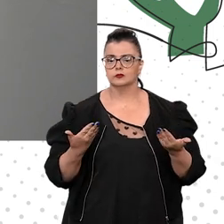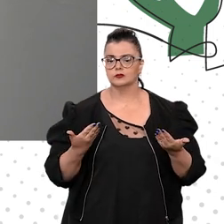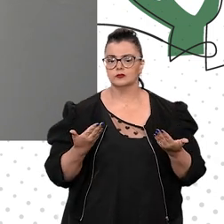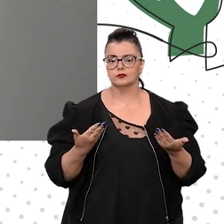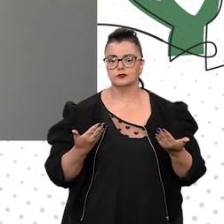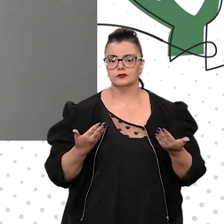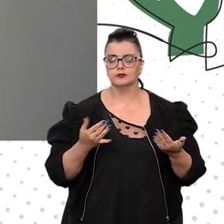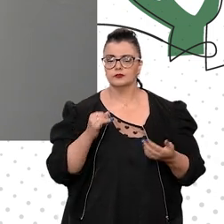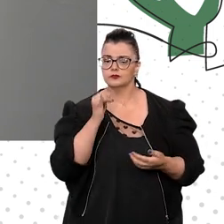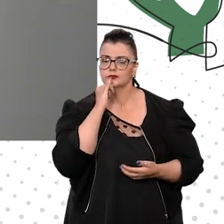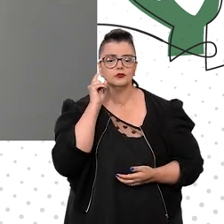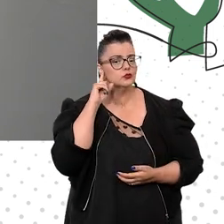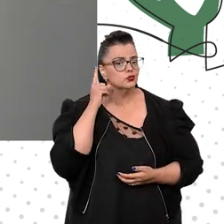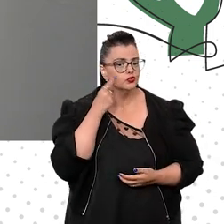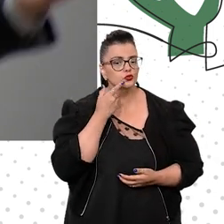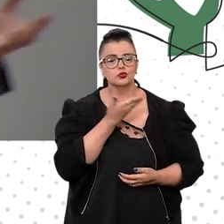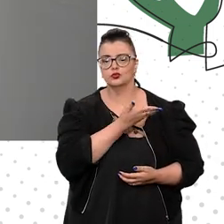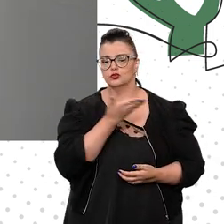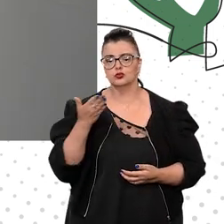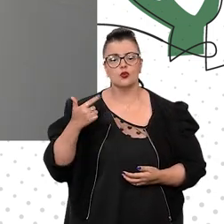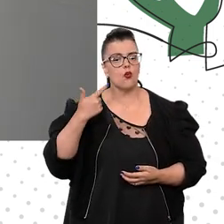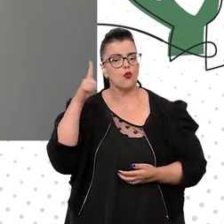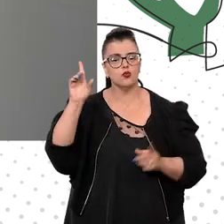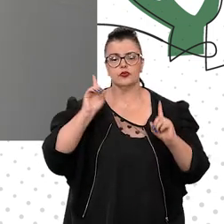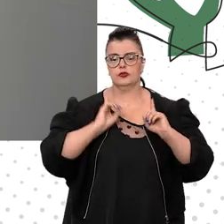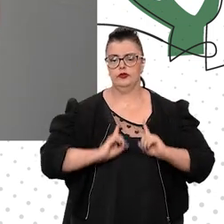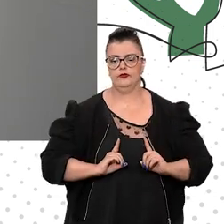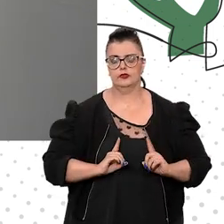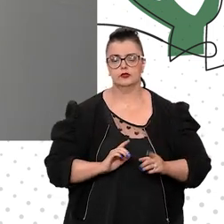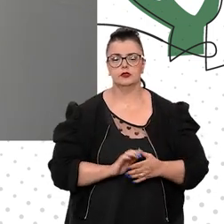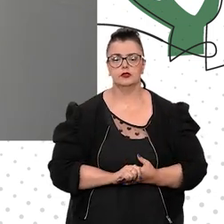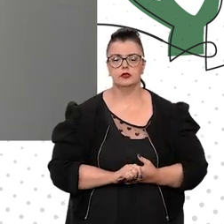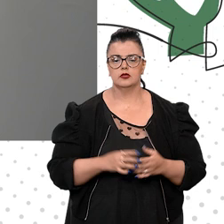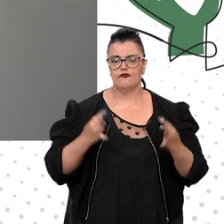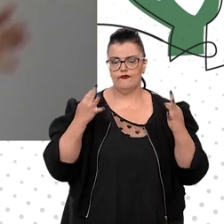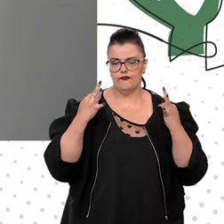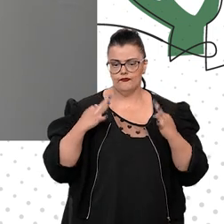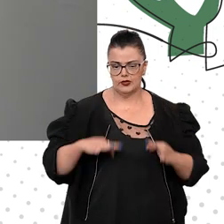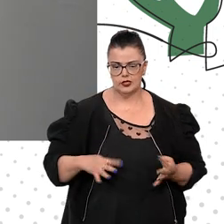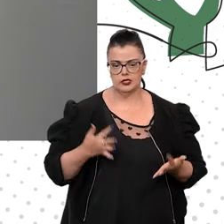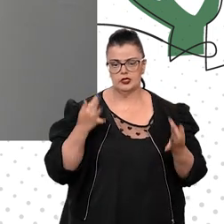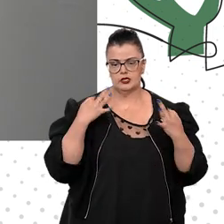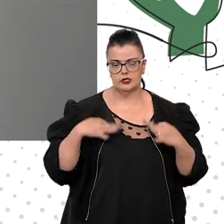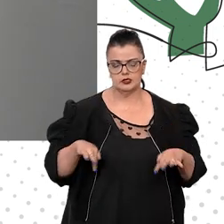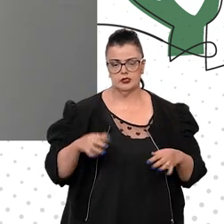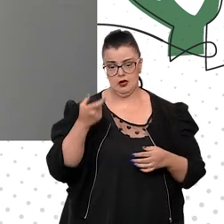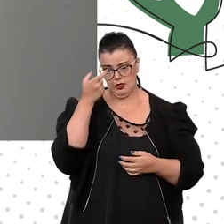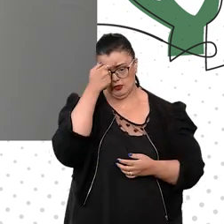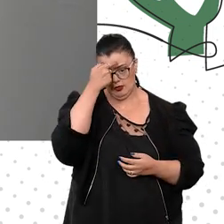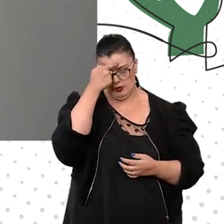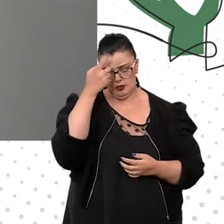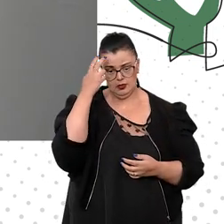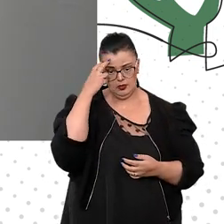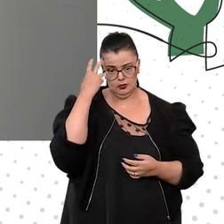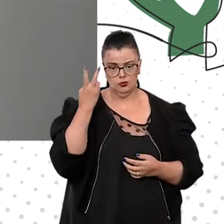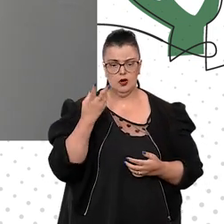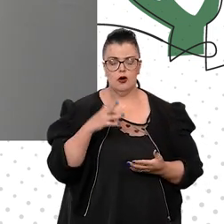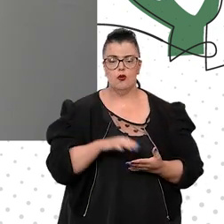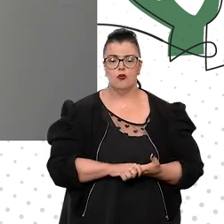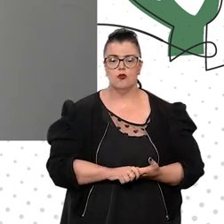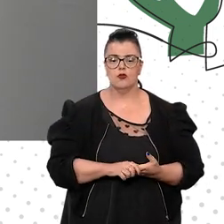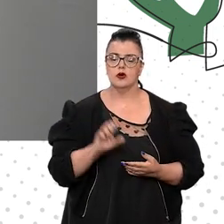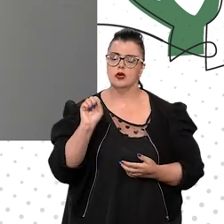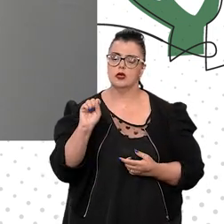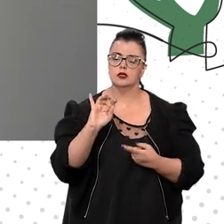surdez, seja ela uma outra deficiência de natureza física, intelectual, enfim, o STJ